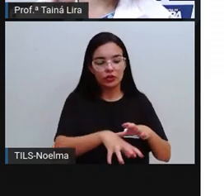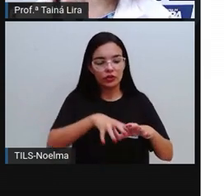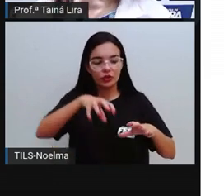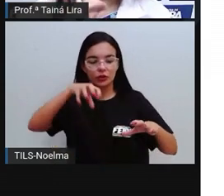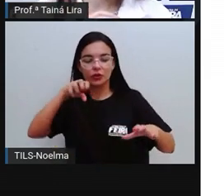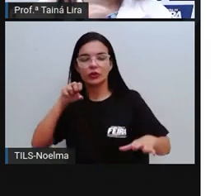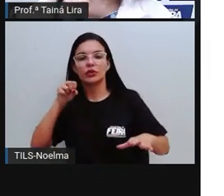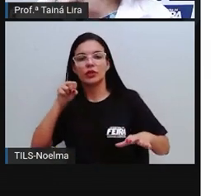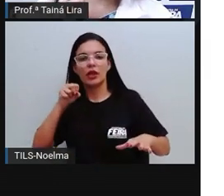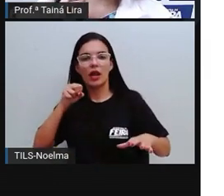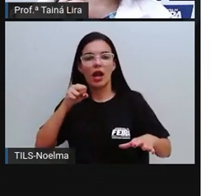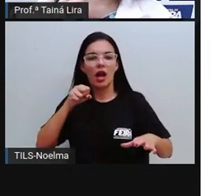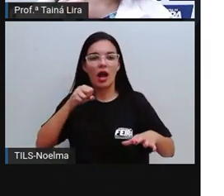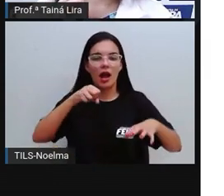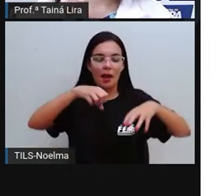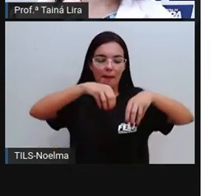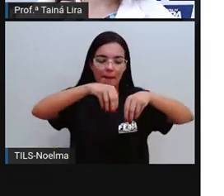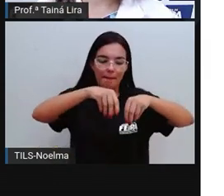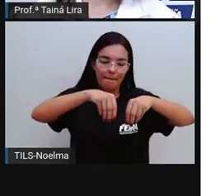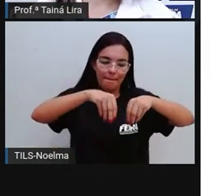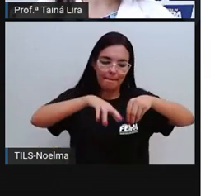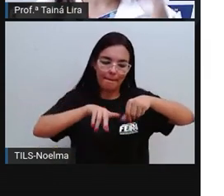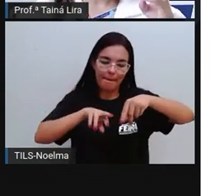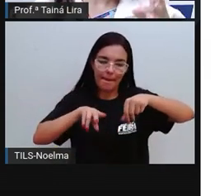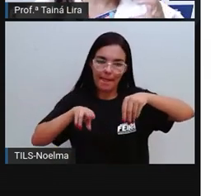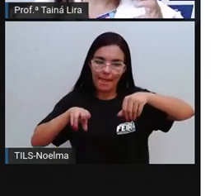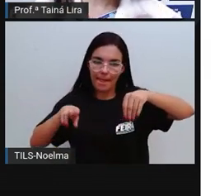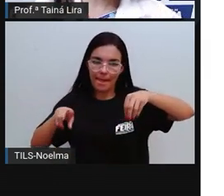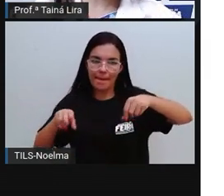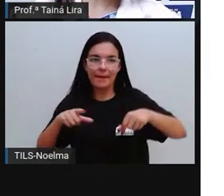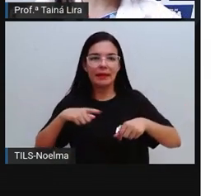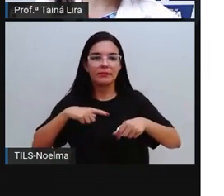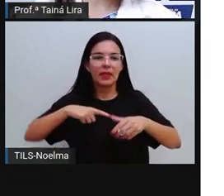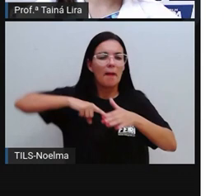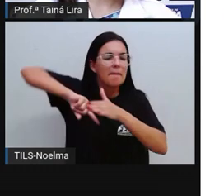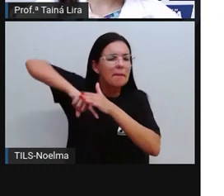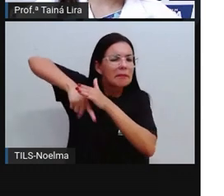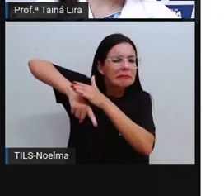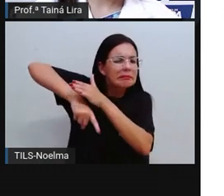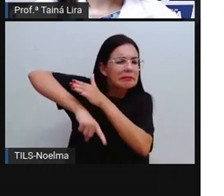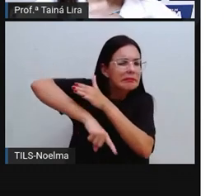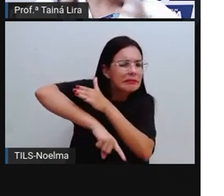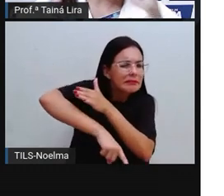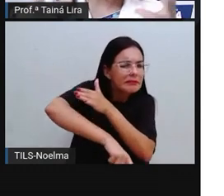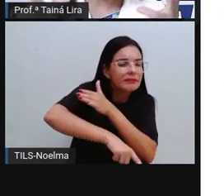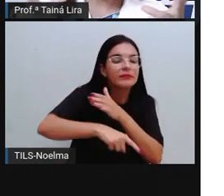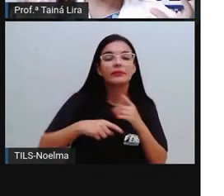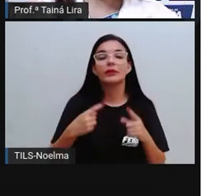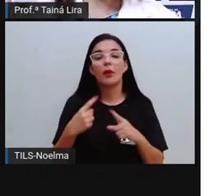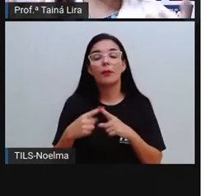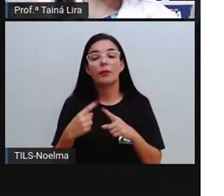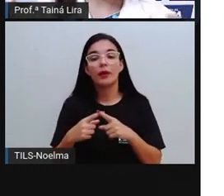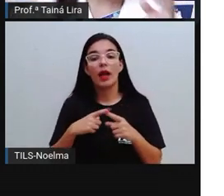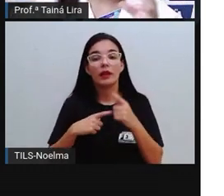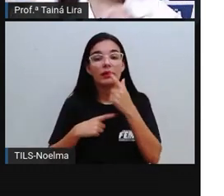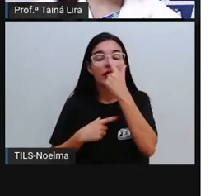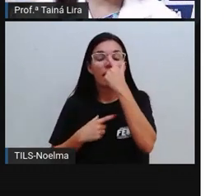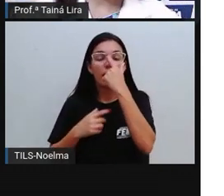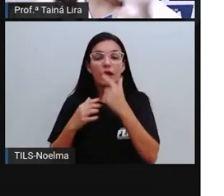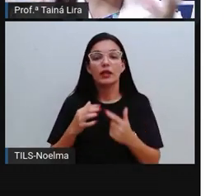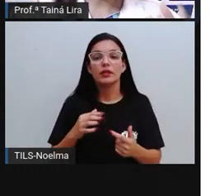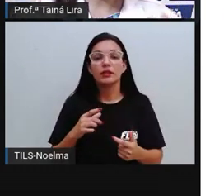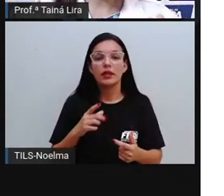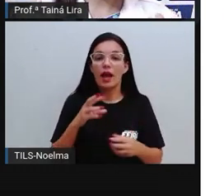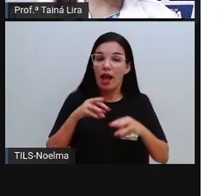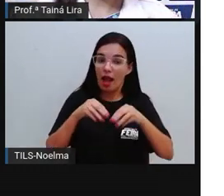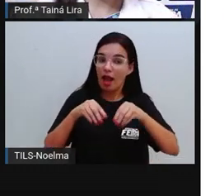mineral nos rios e nos mares, são as riquezas que estão lá no fundo, porque lá no fundo do mar nós temos